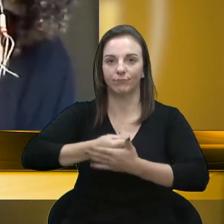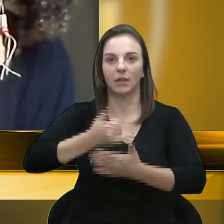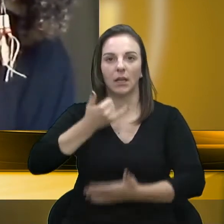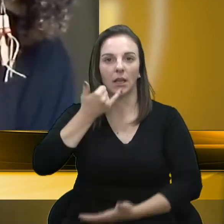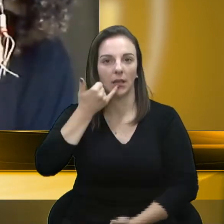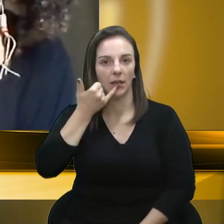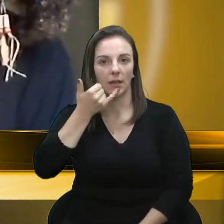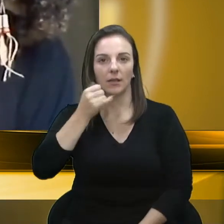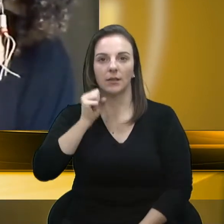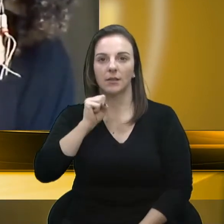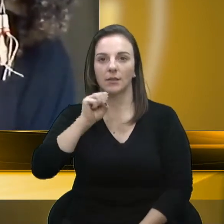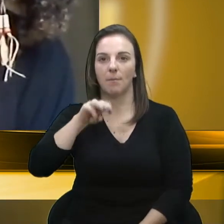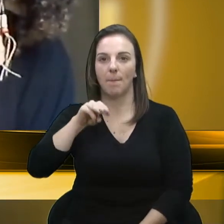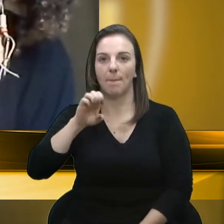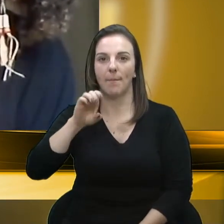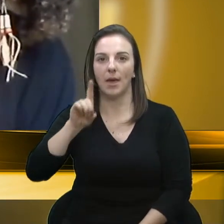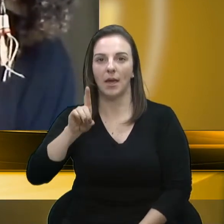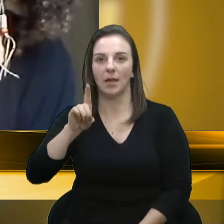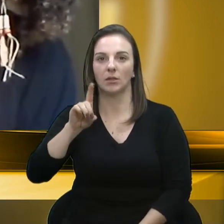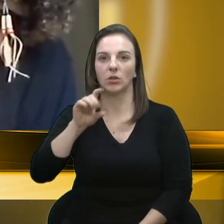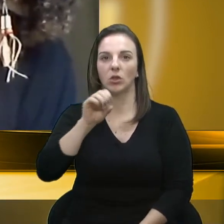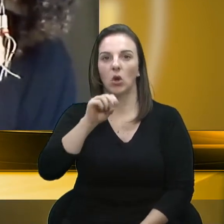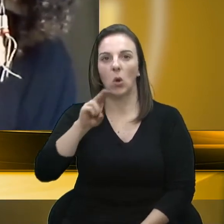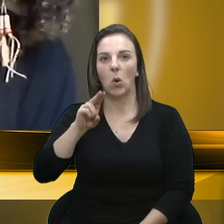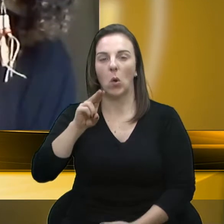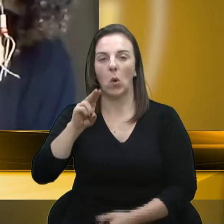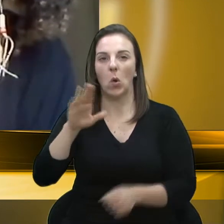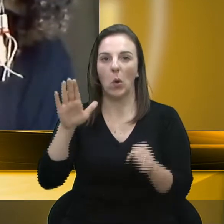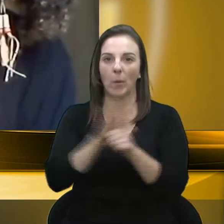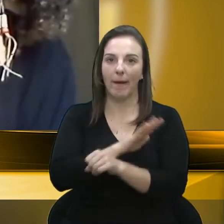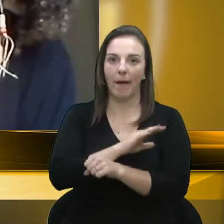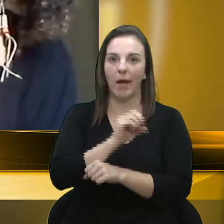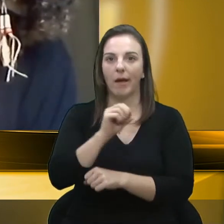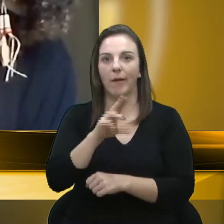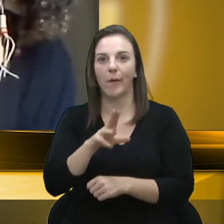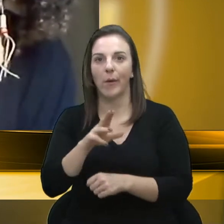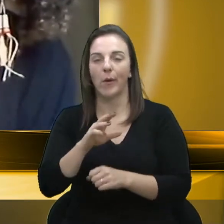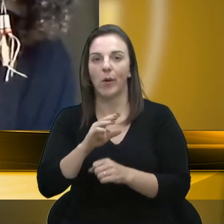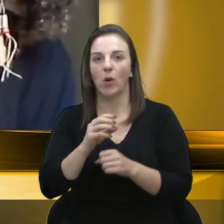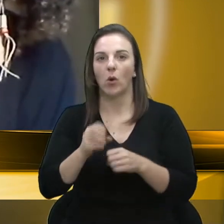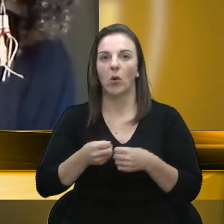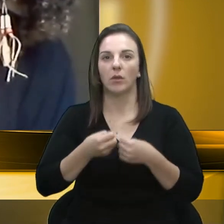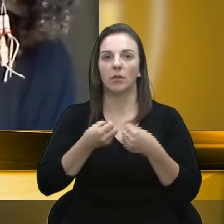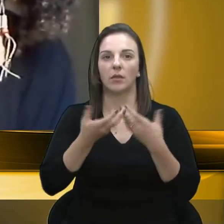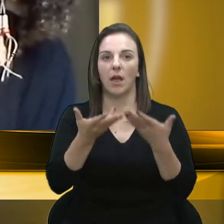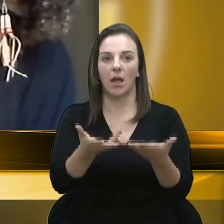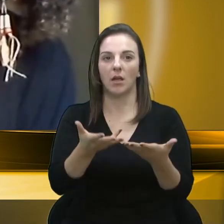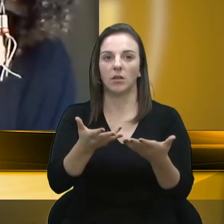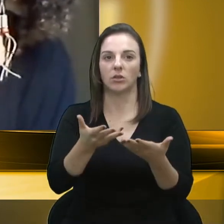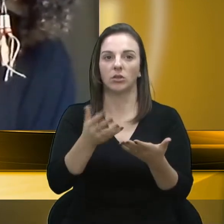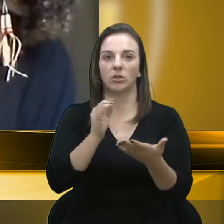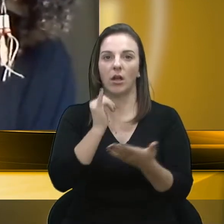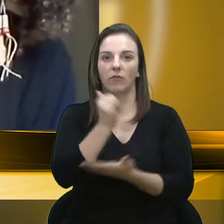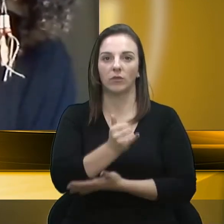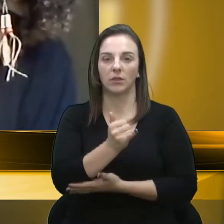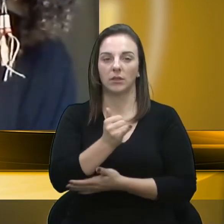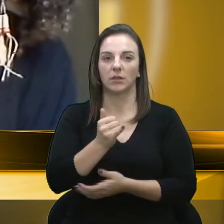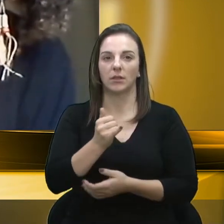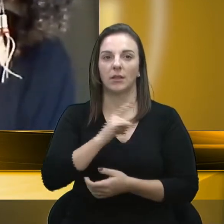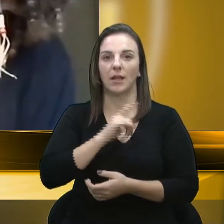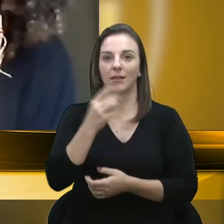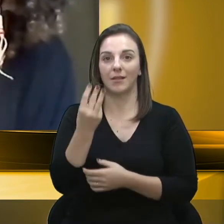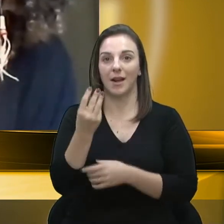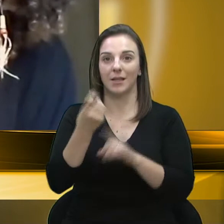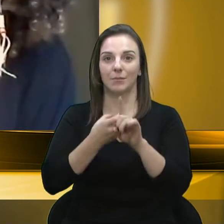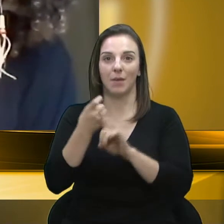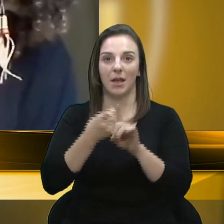ou dá o ocupado, ou deixe seu recado. Mais uma semana tentando fazer inscrição para a minha menina, que tem três meses na SMED.